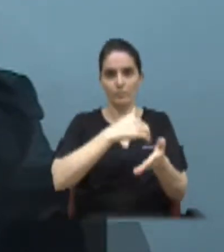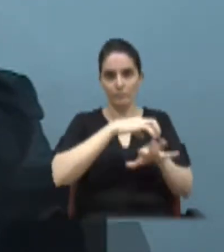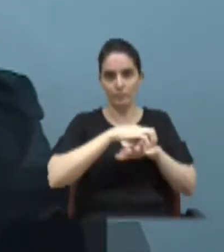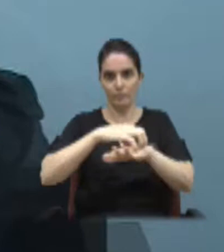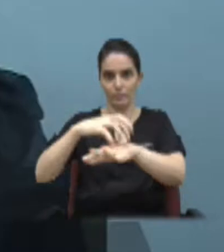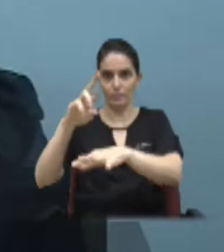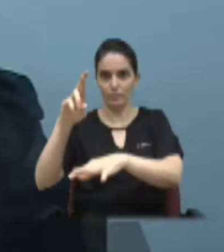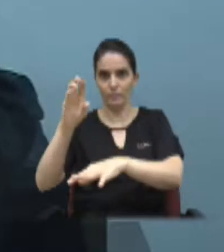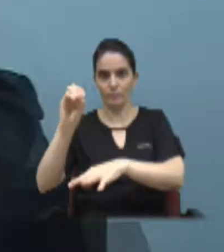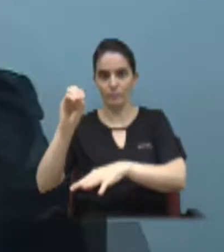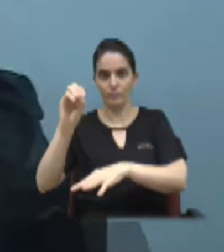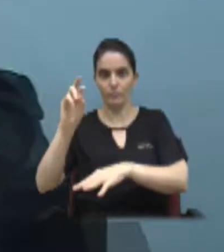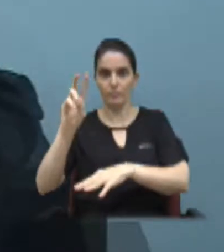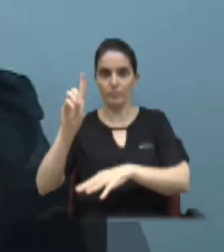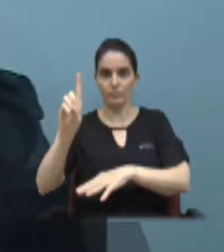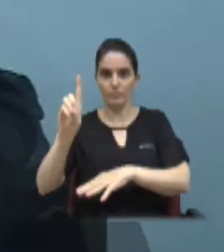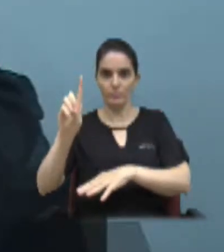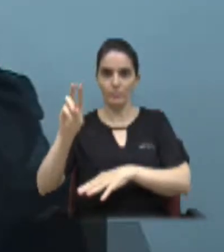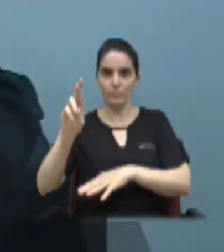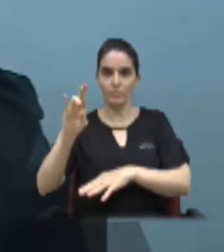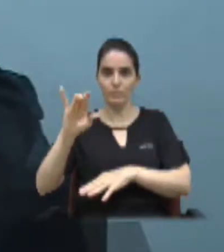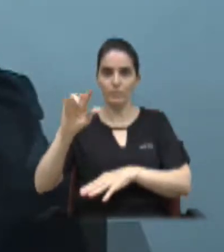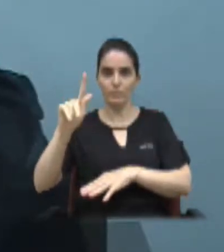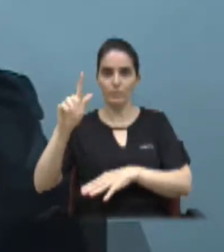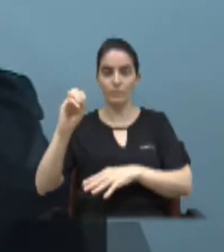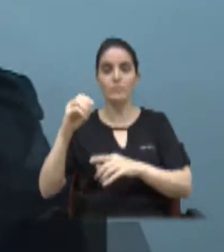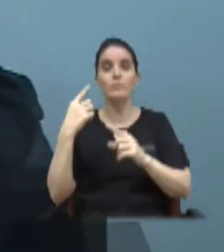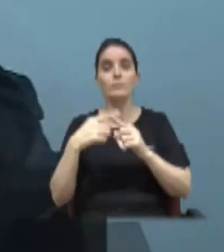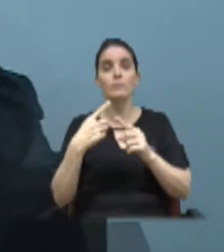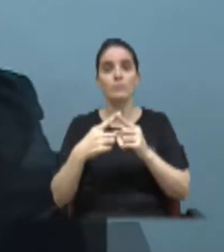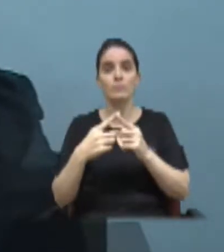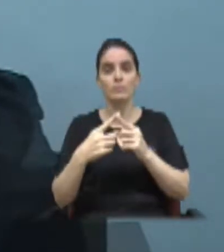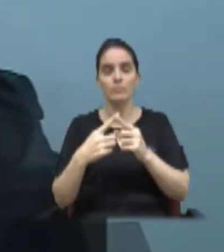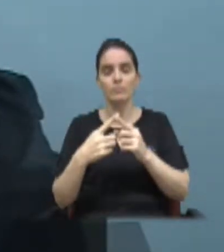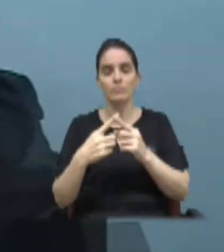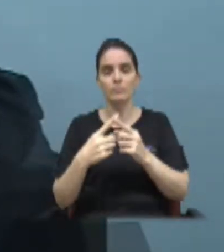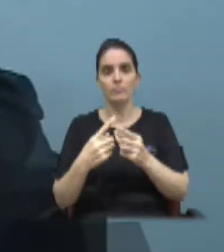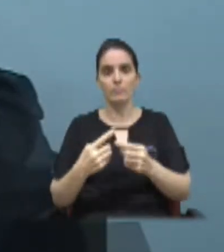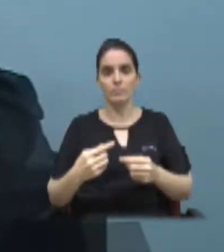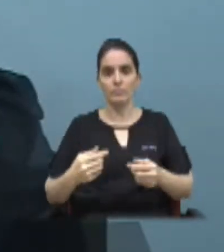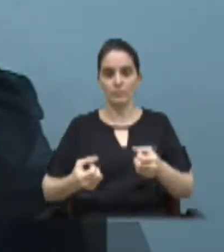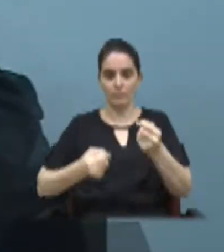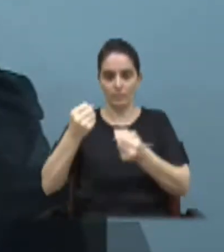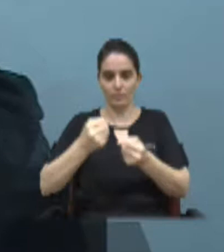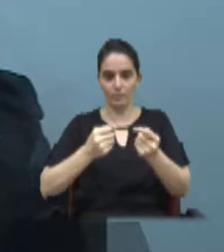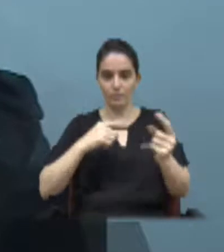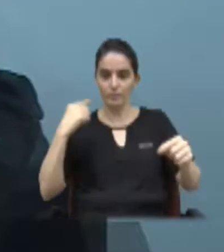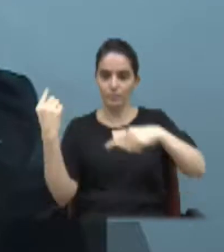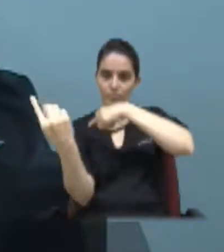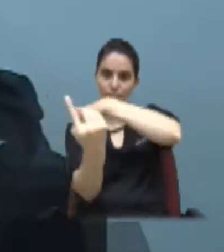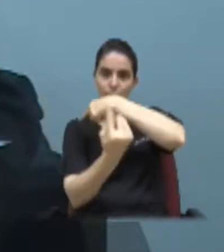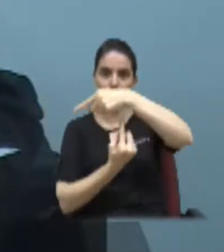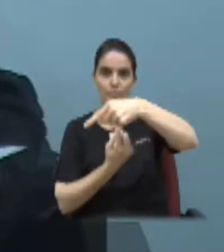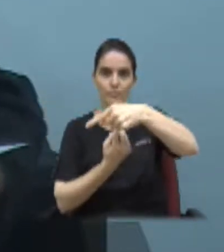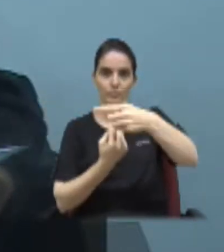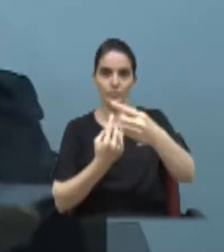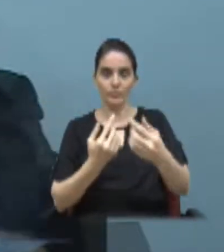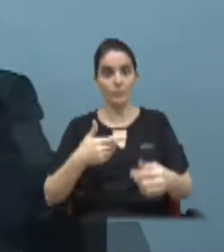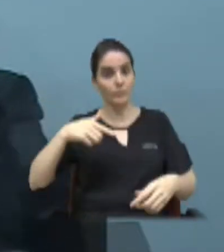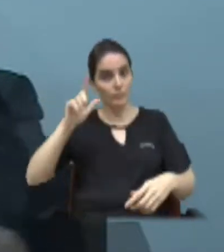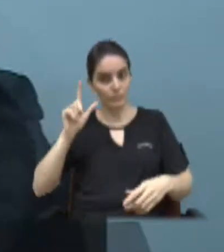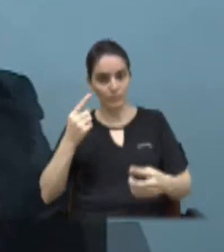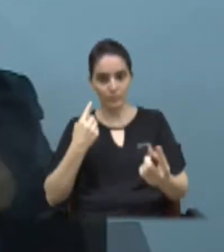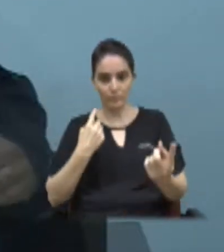ocorreu com a inversão do sentido de tráfego dos veículos. Independente do